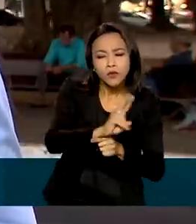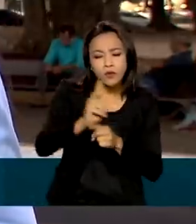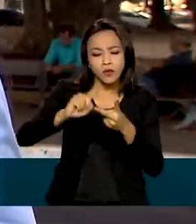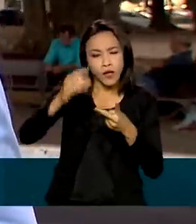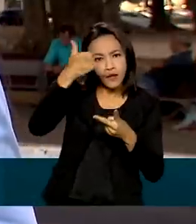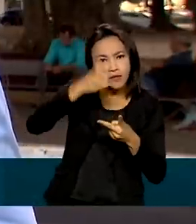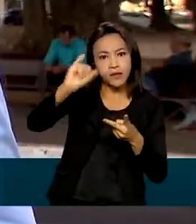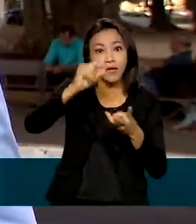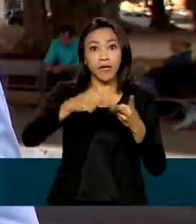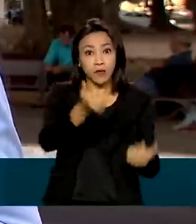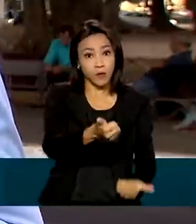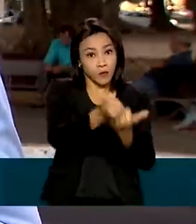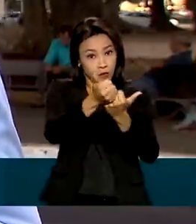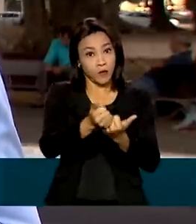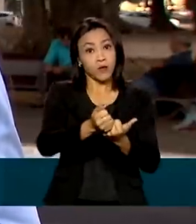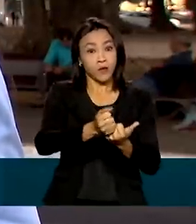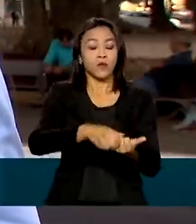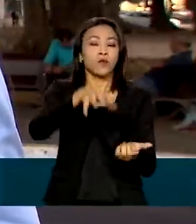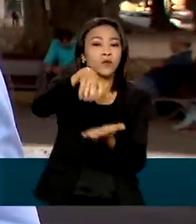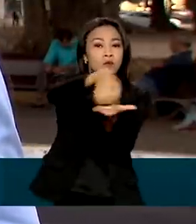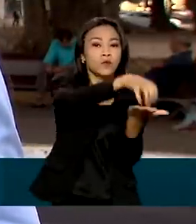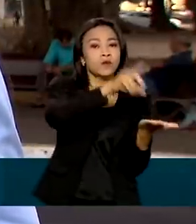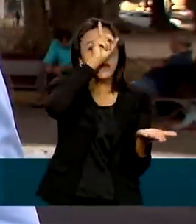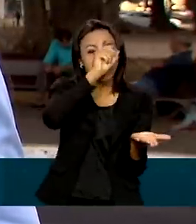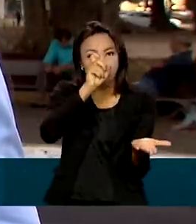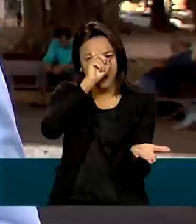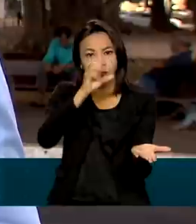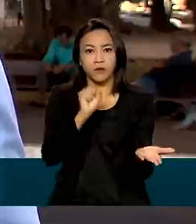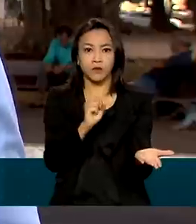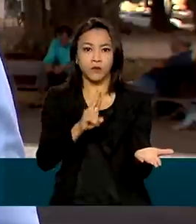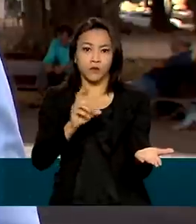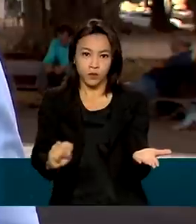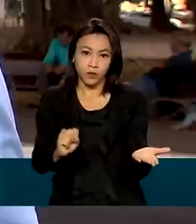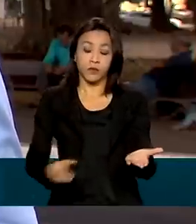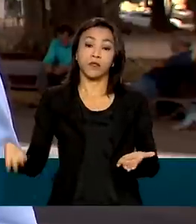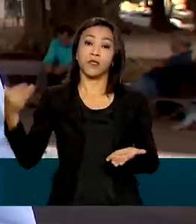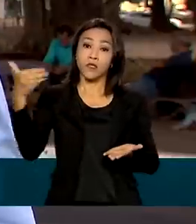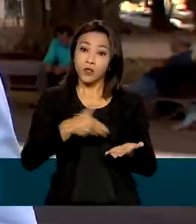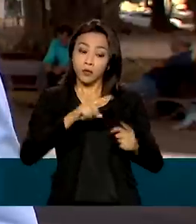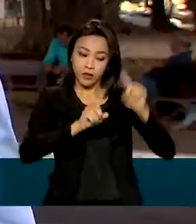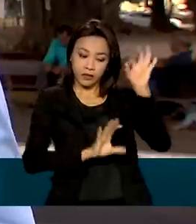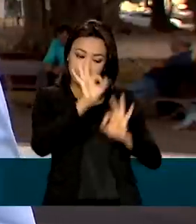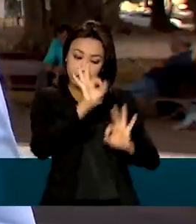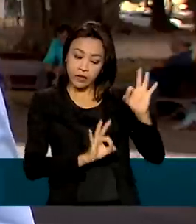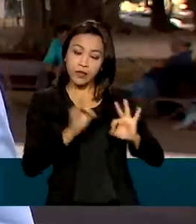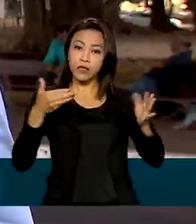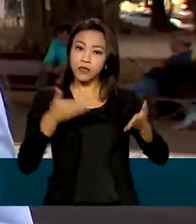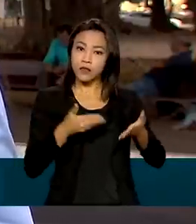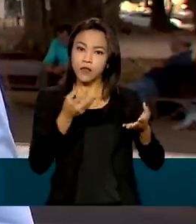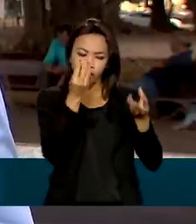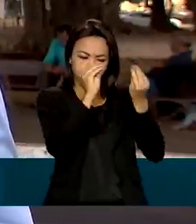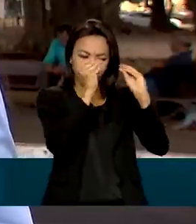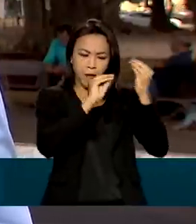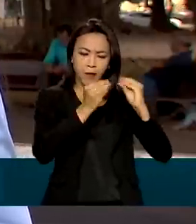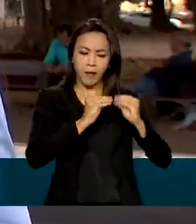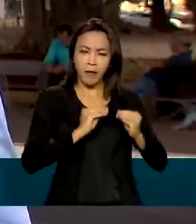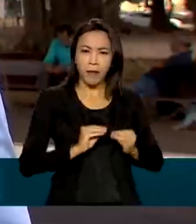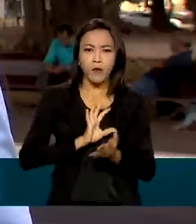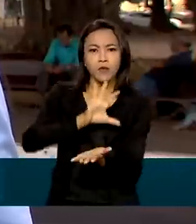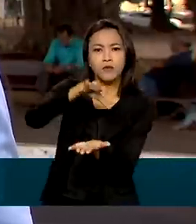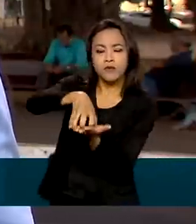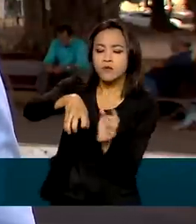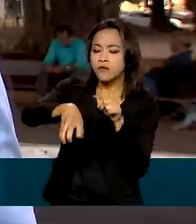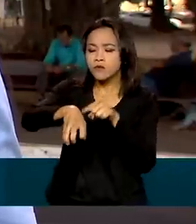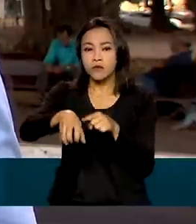e assistência no SUS. De acordo com o plano de contingência nacional para a Monkeypox, elaborado pelo Centro de Operações